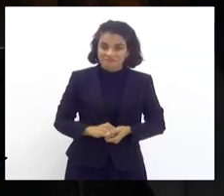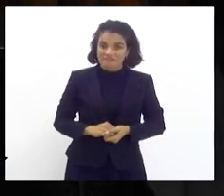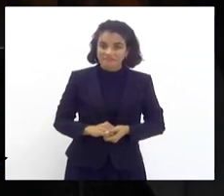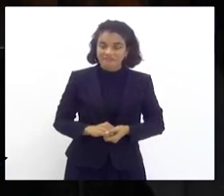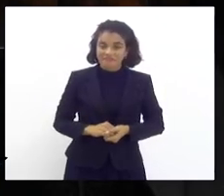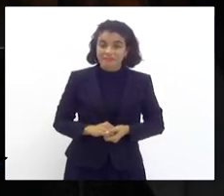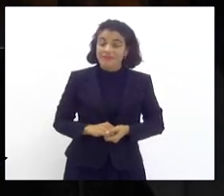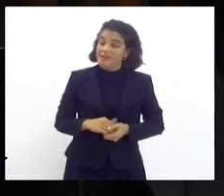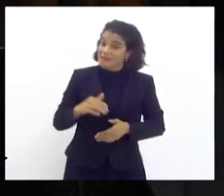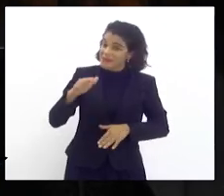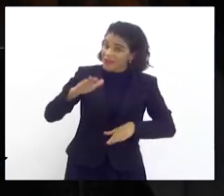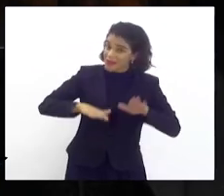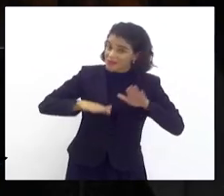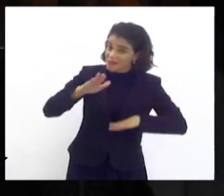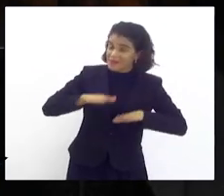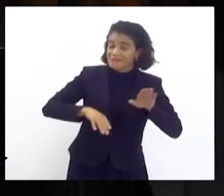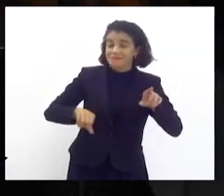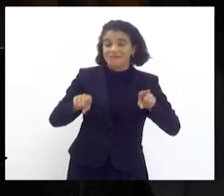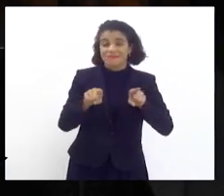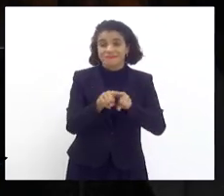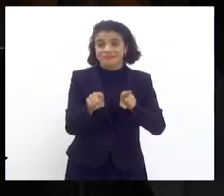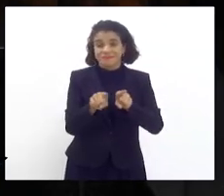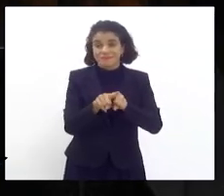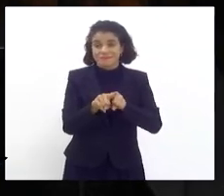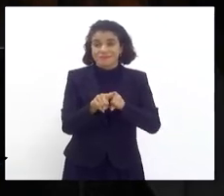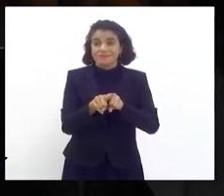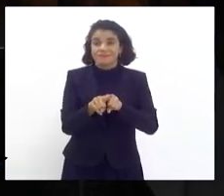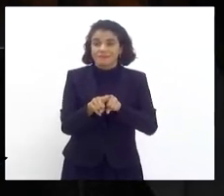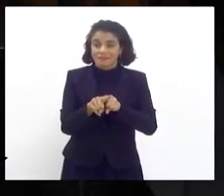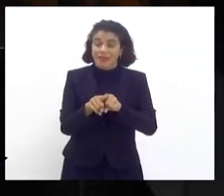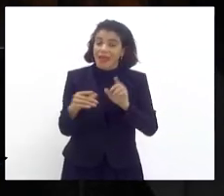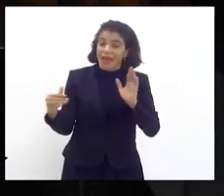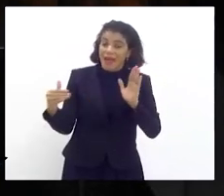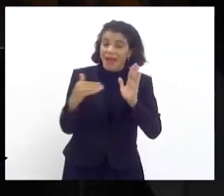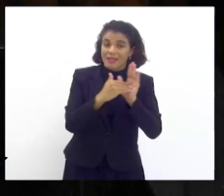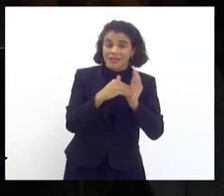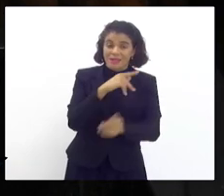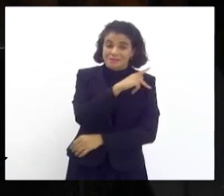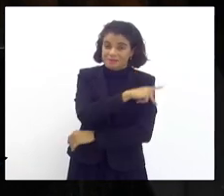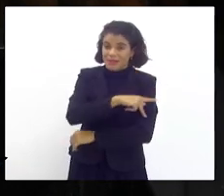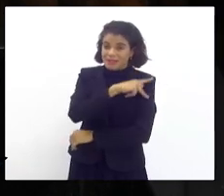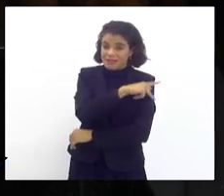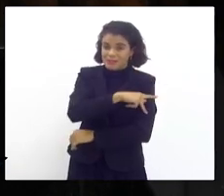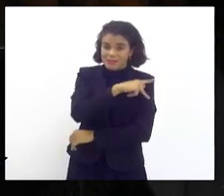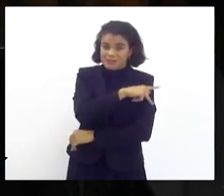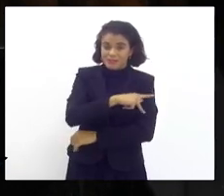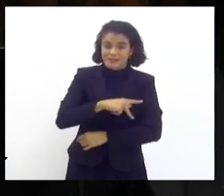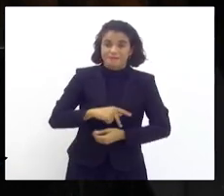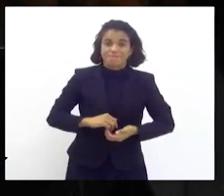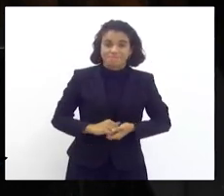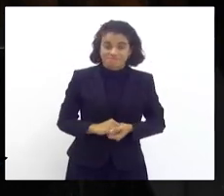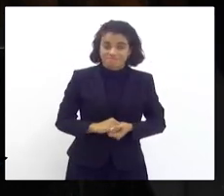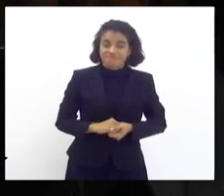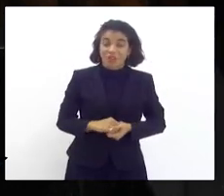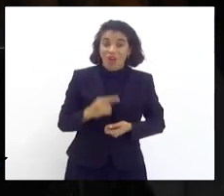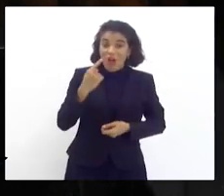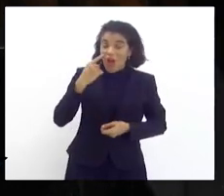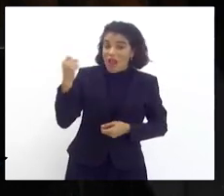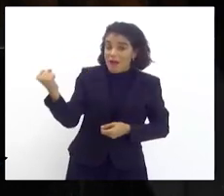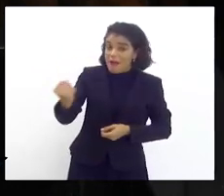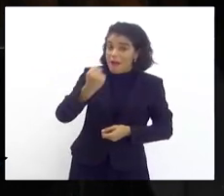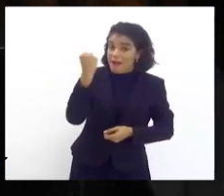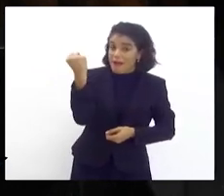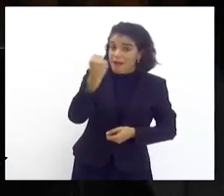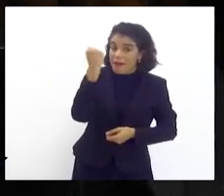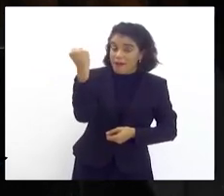E, quiçá, como está bem levantando vossa excelência, até Paraty. vem a gravidade do